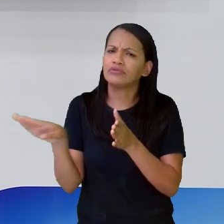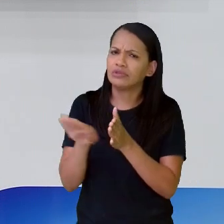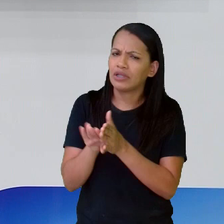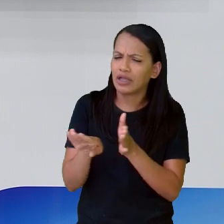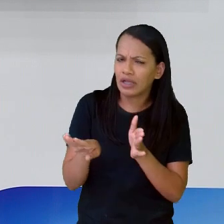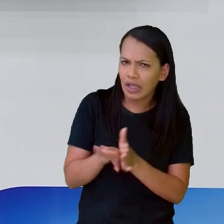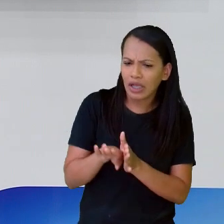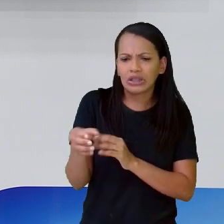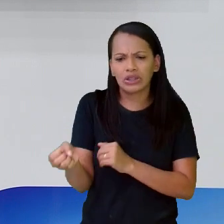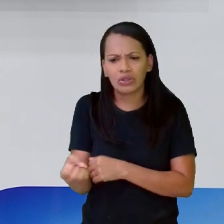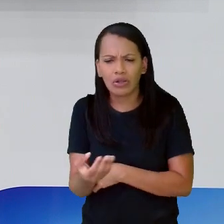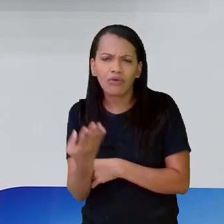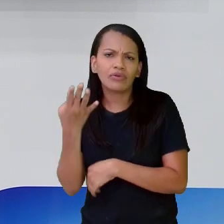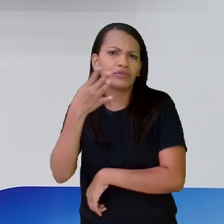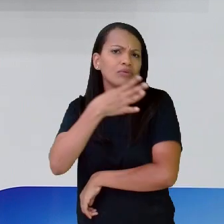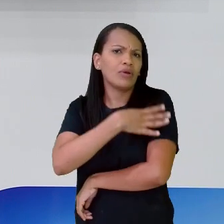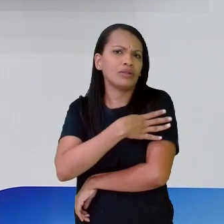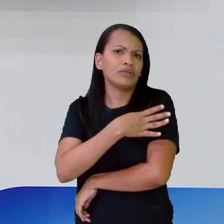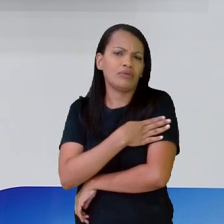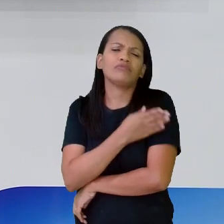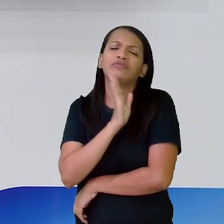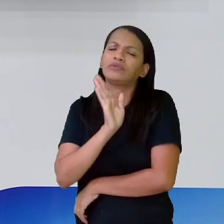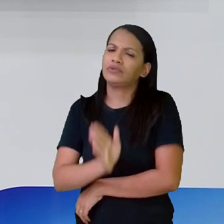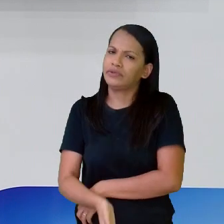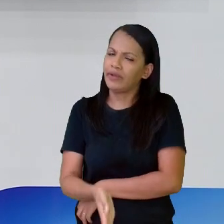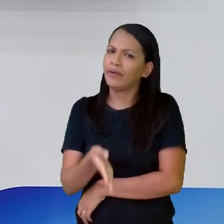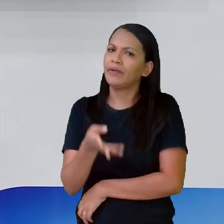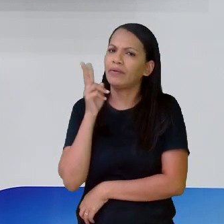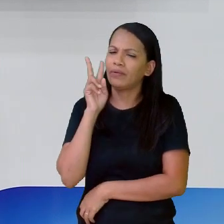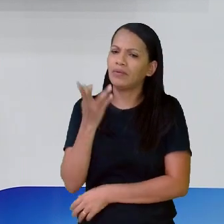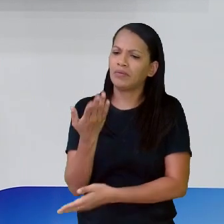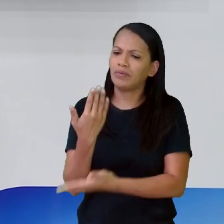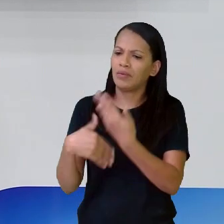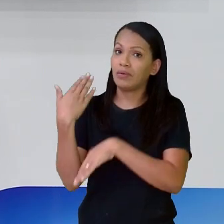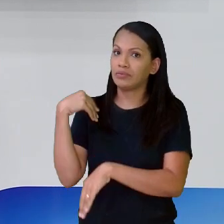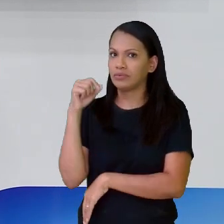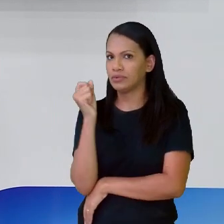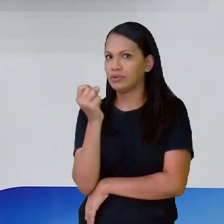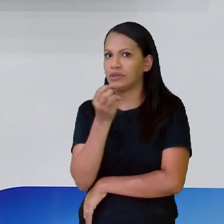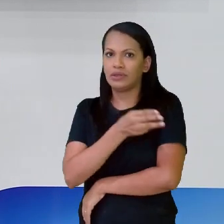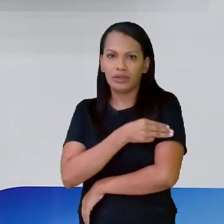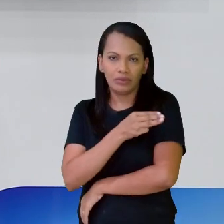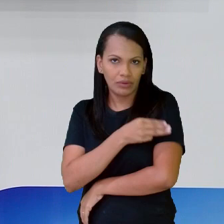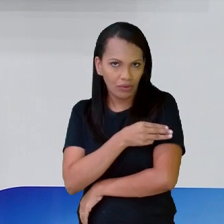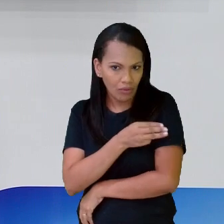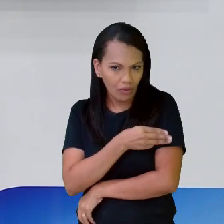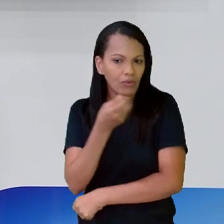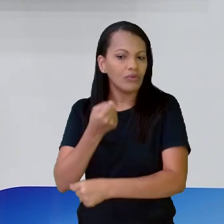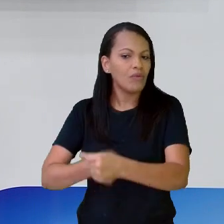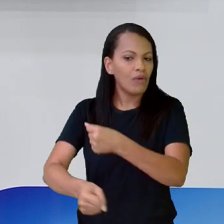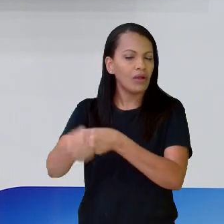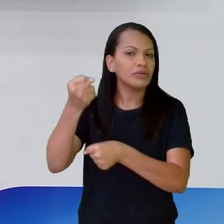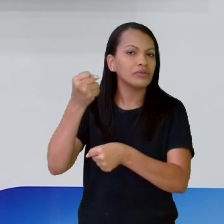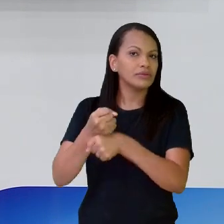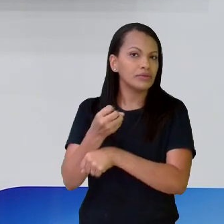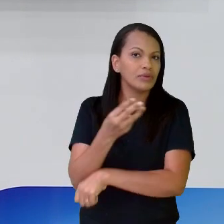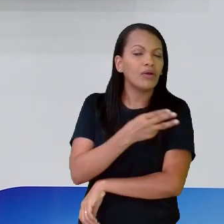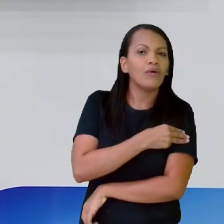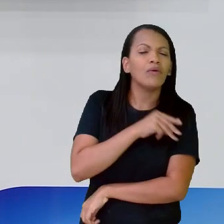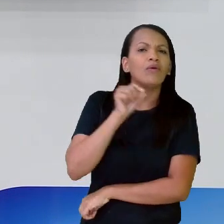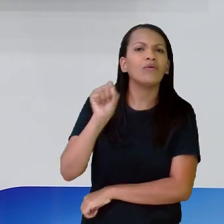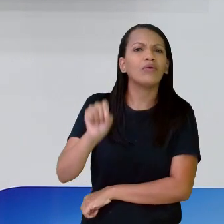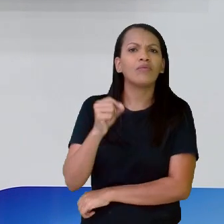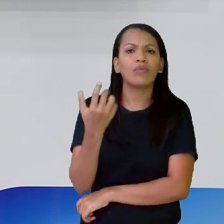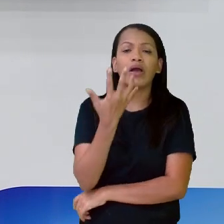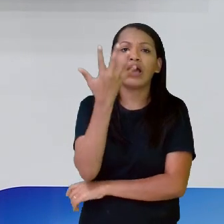ano. Então, você já deve ter lá no terceiro ano, no ano anterior, sobre a